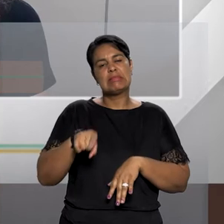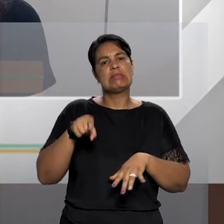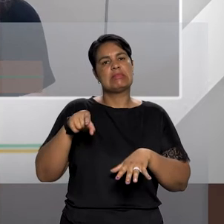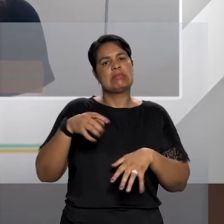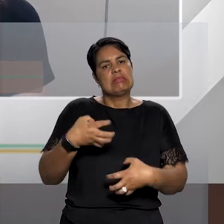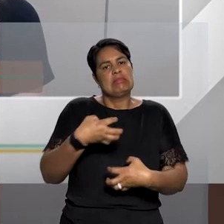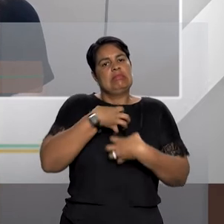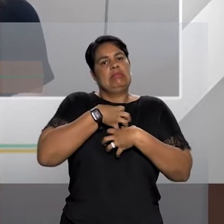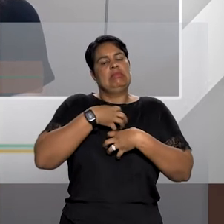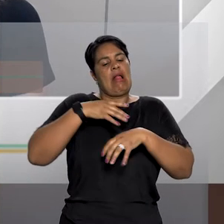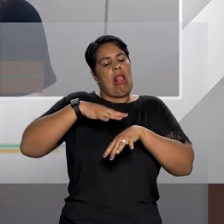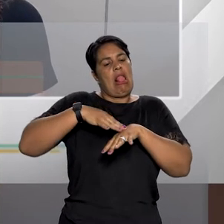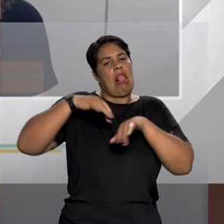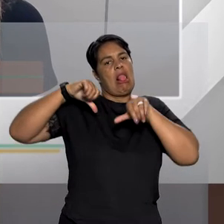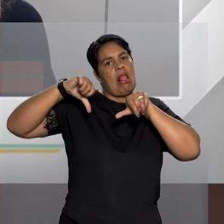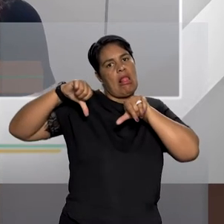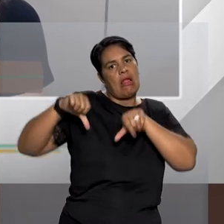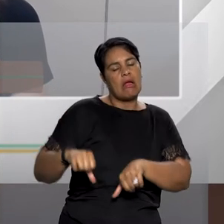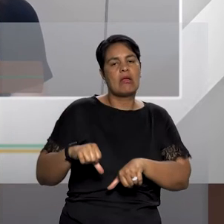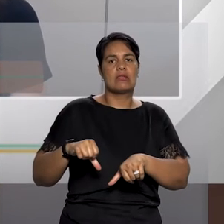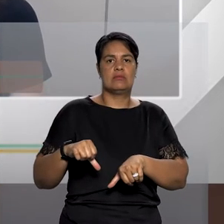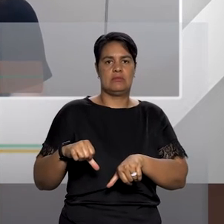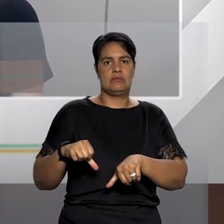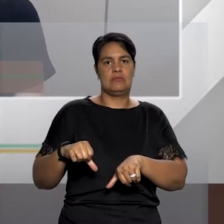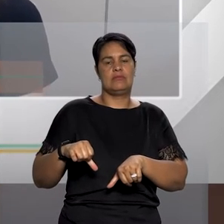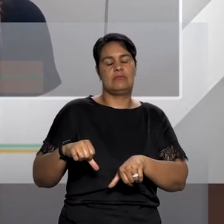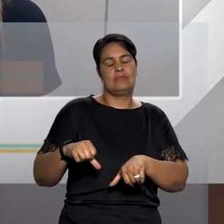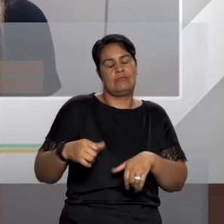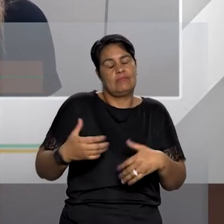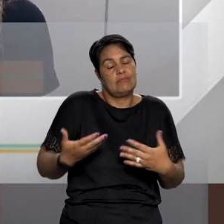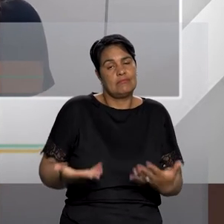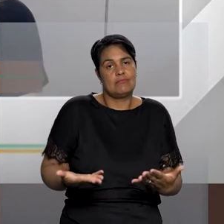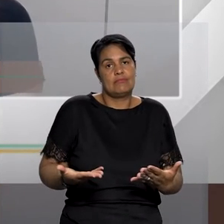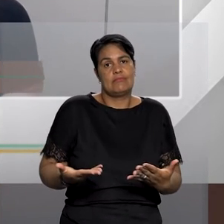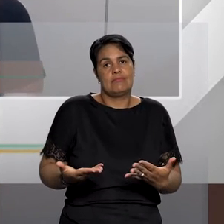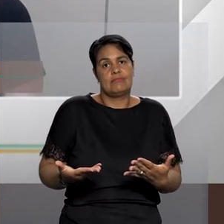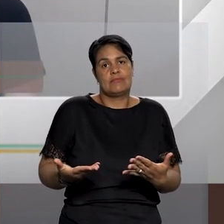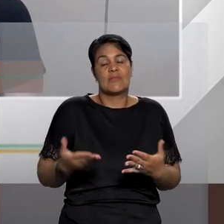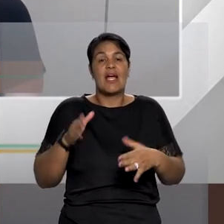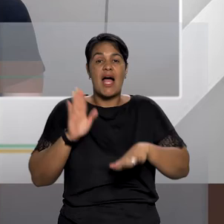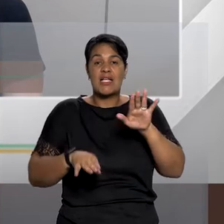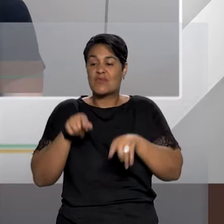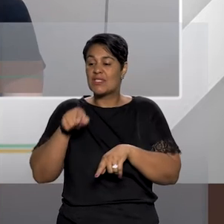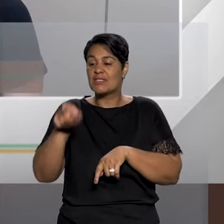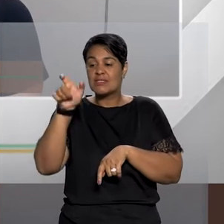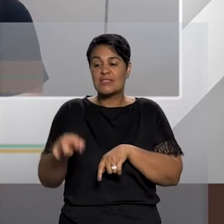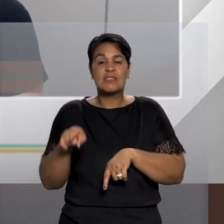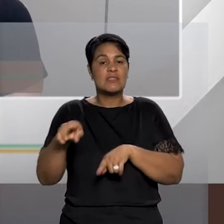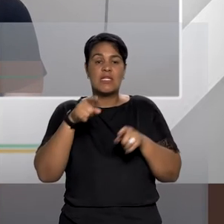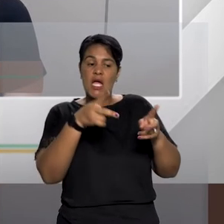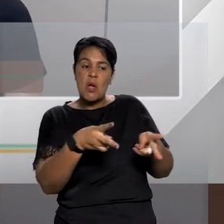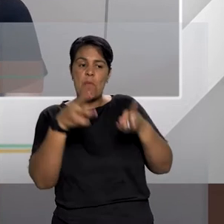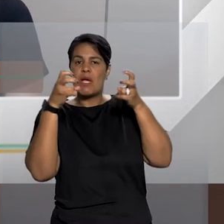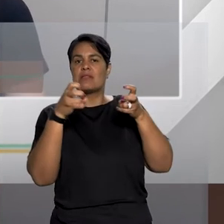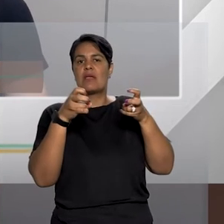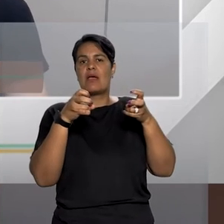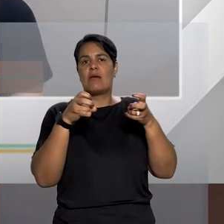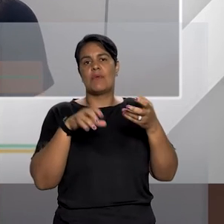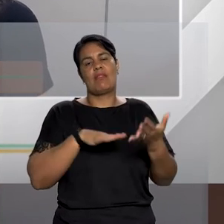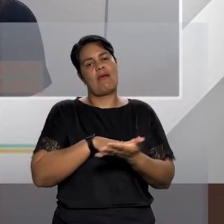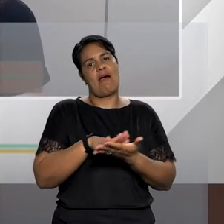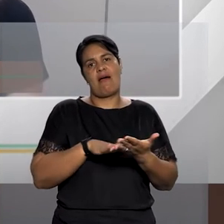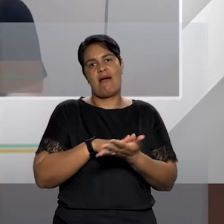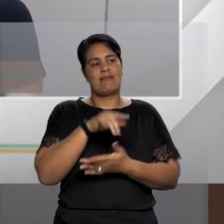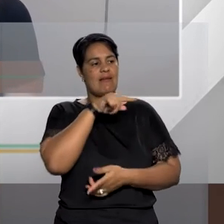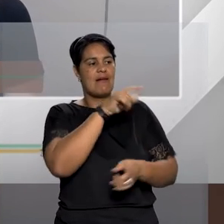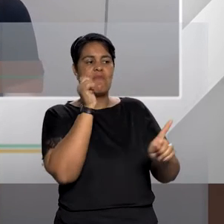desqualificação relacional desse feminino, onde não se percebe na verdade a identidade desse feminino,